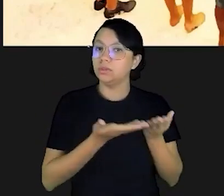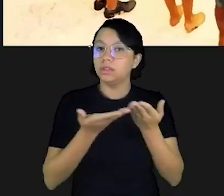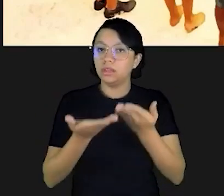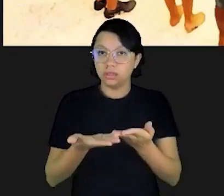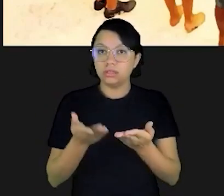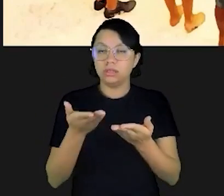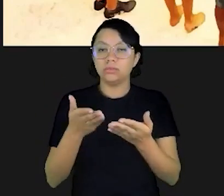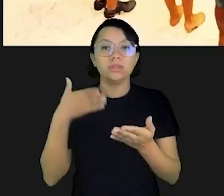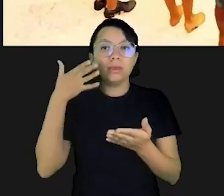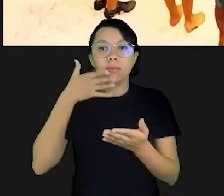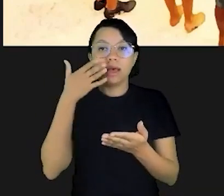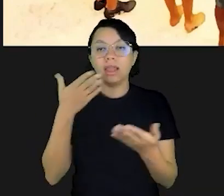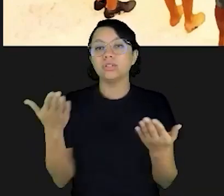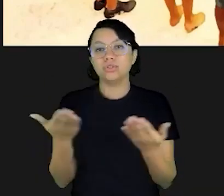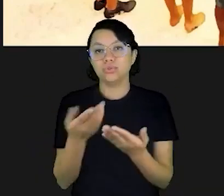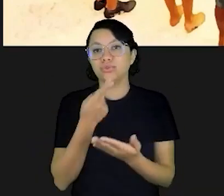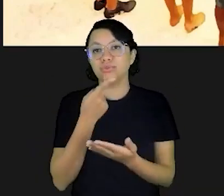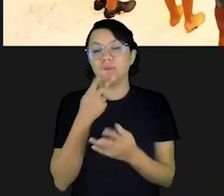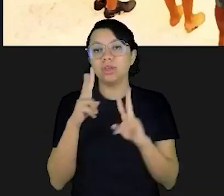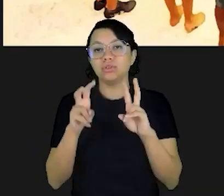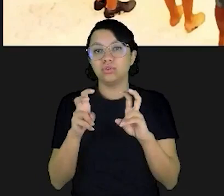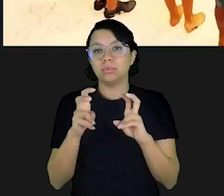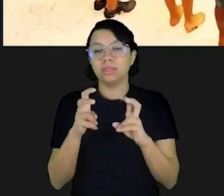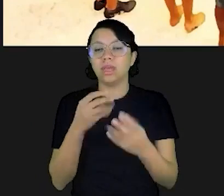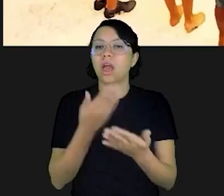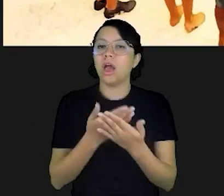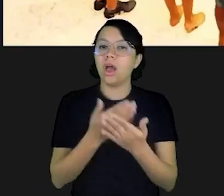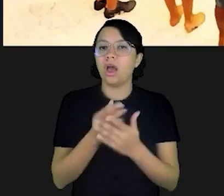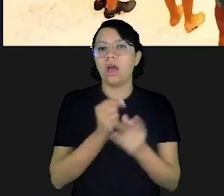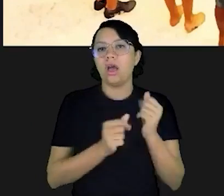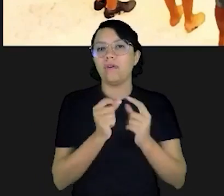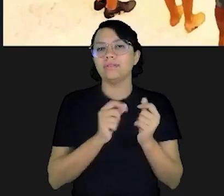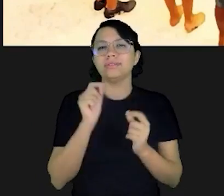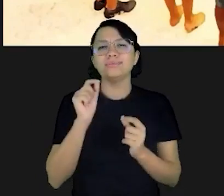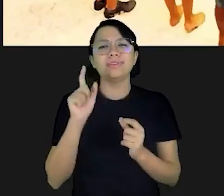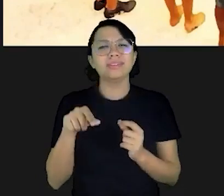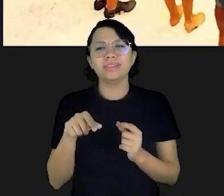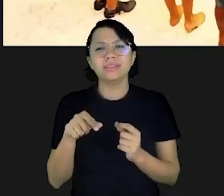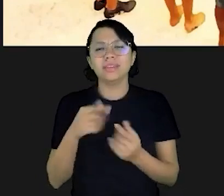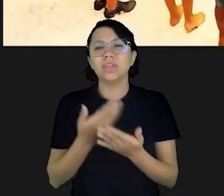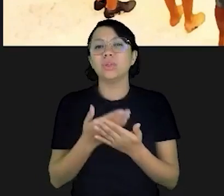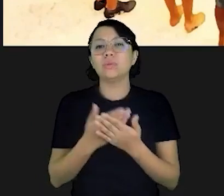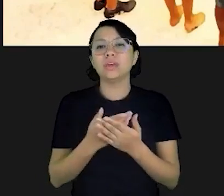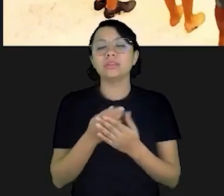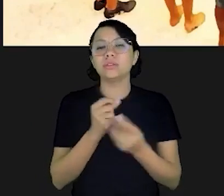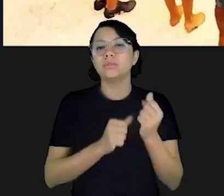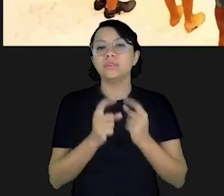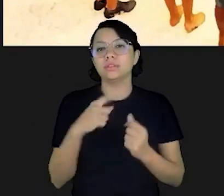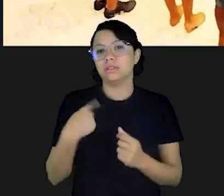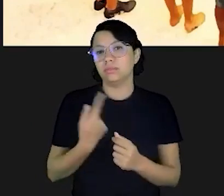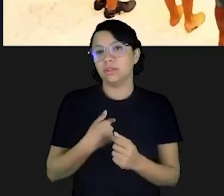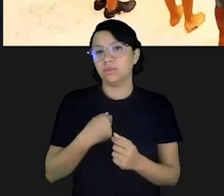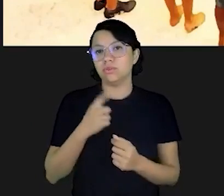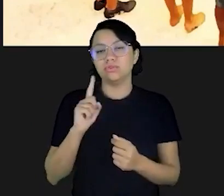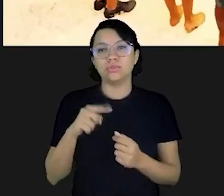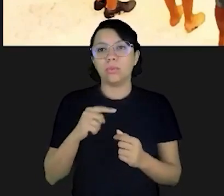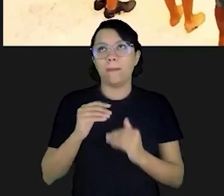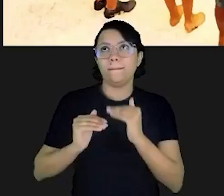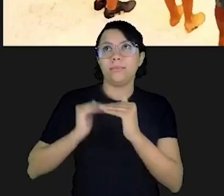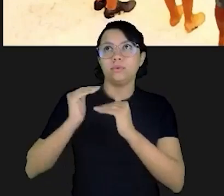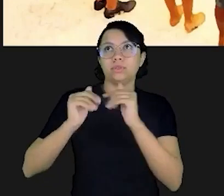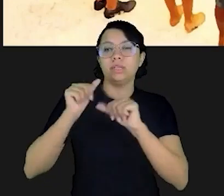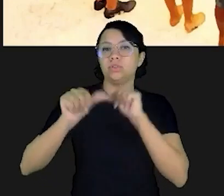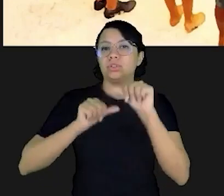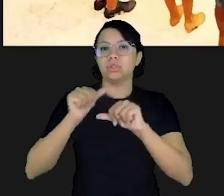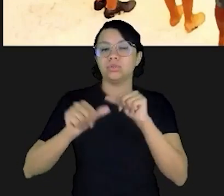trazemos para vocês essa palestra de hoje, que fala sobre educação financeira. E o que é educação financeira para nós? Não é o processo de